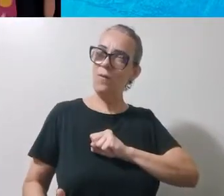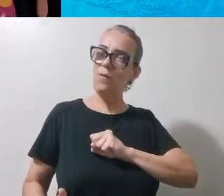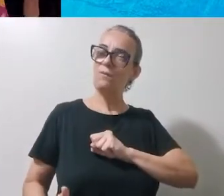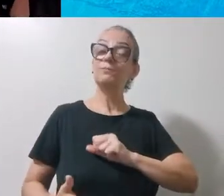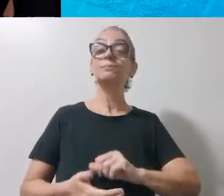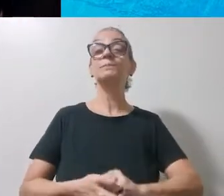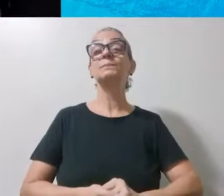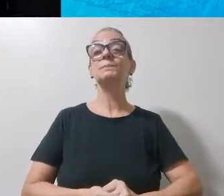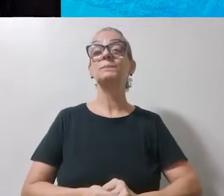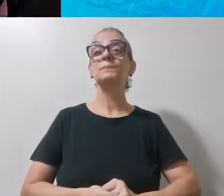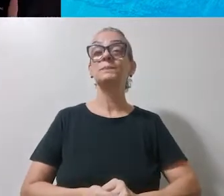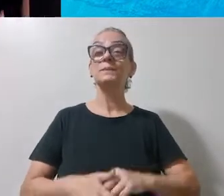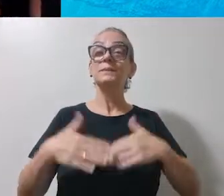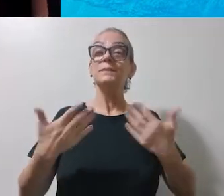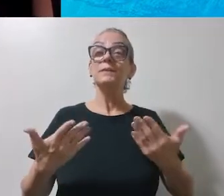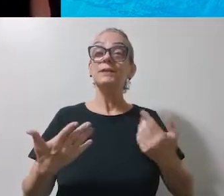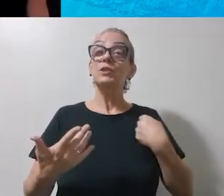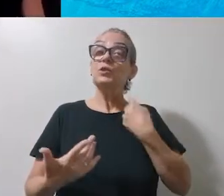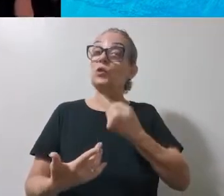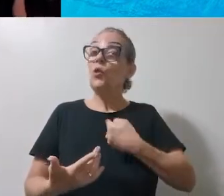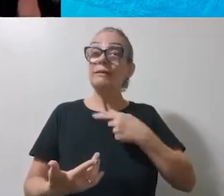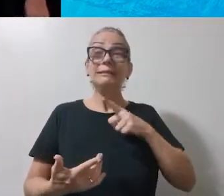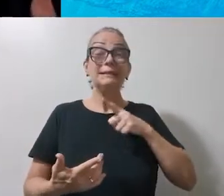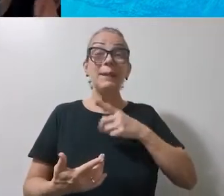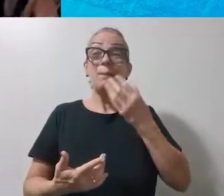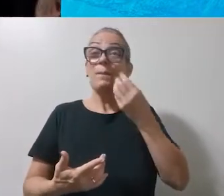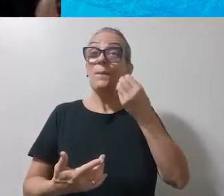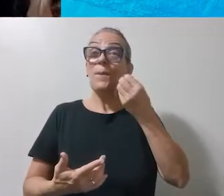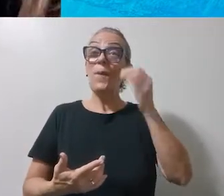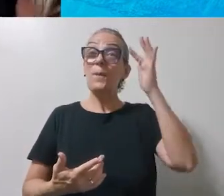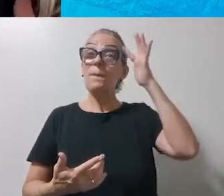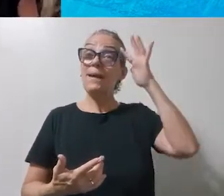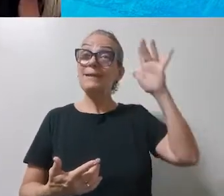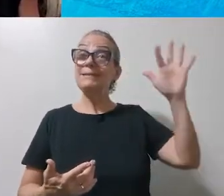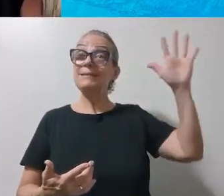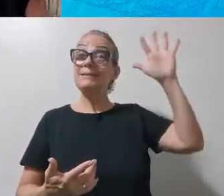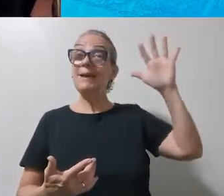Mas nós temos ainda muitas nuvens, muitos pensamentos.